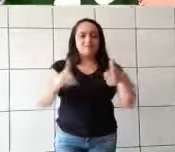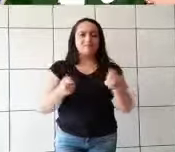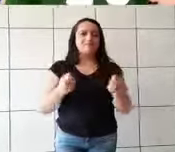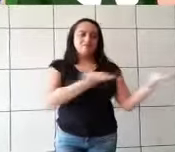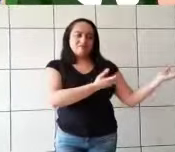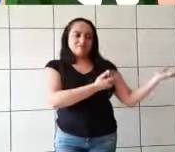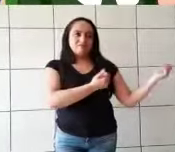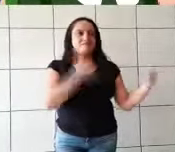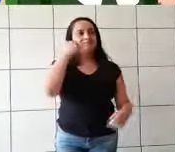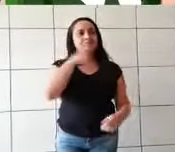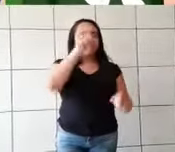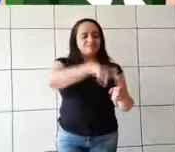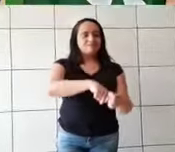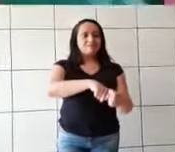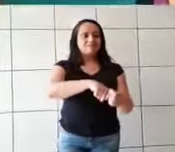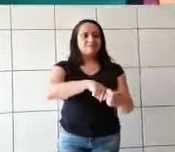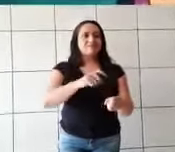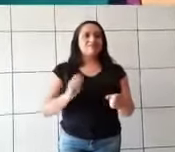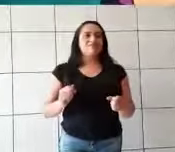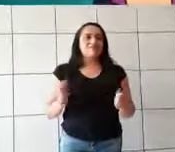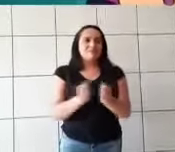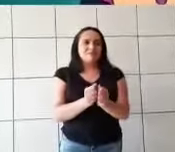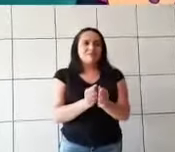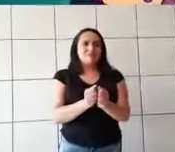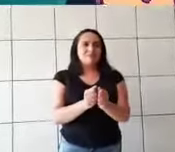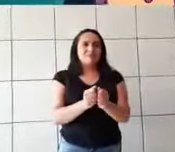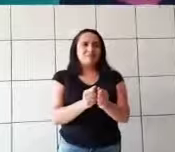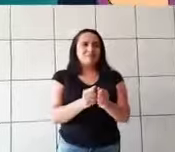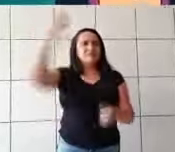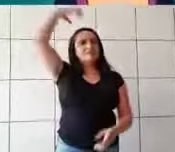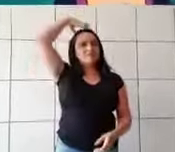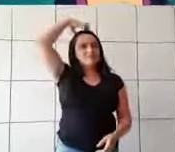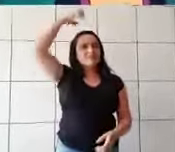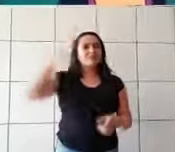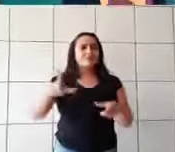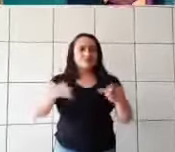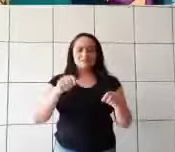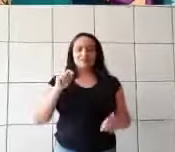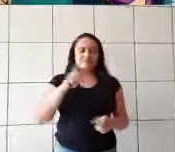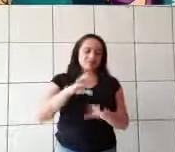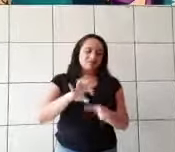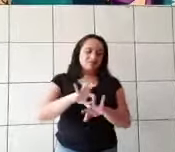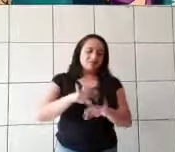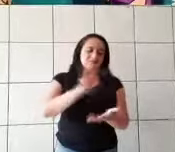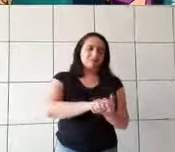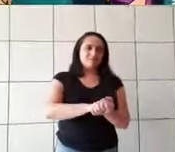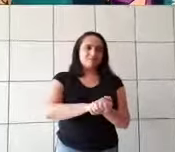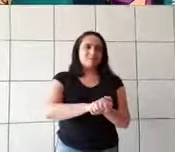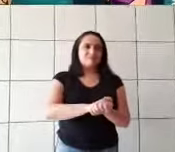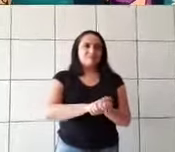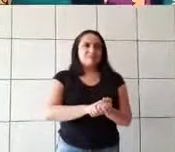casarem com ele. Assim que as irmãs souberam do evento, correram para casa e contaram à mãe.